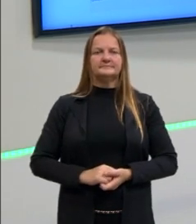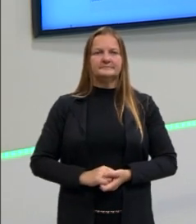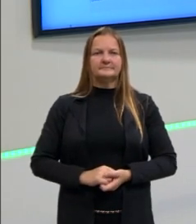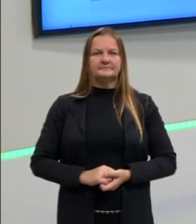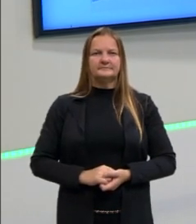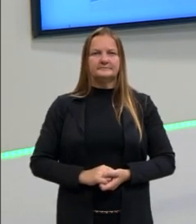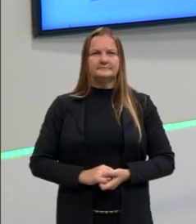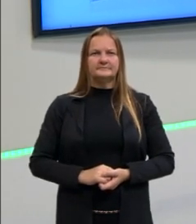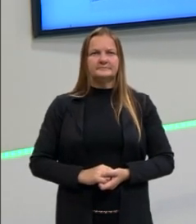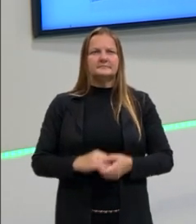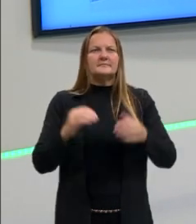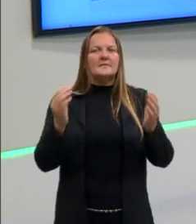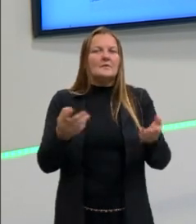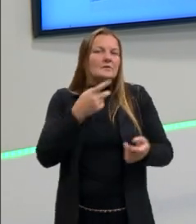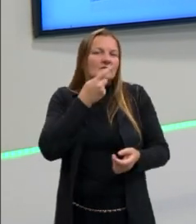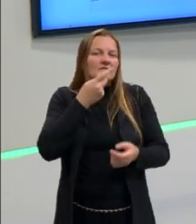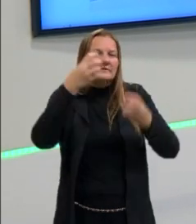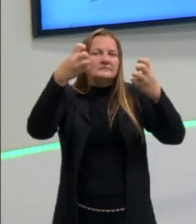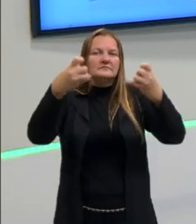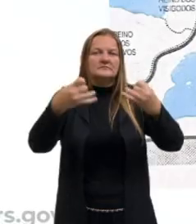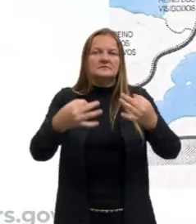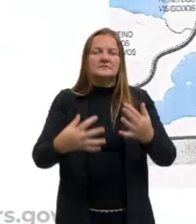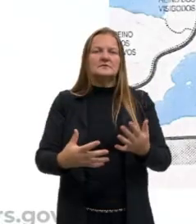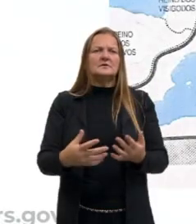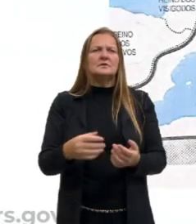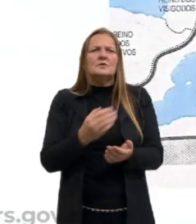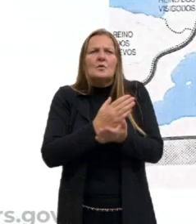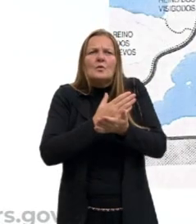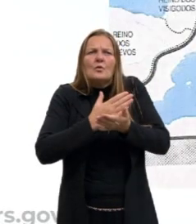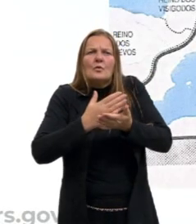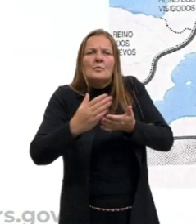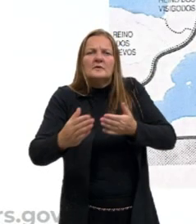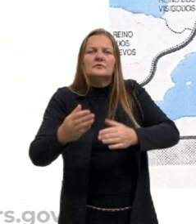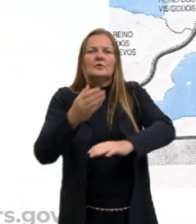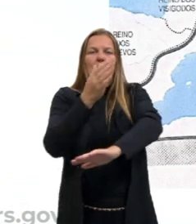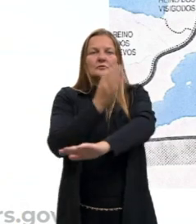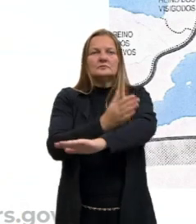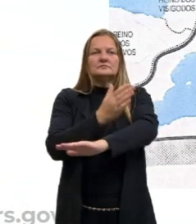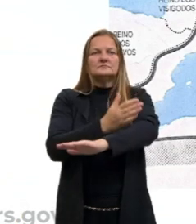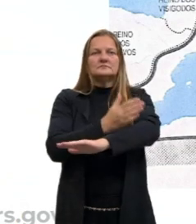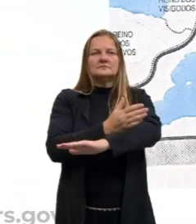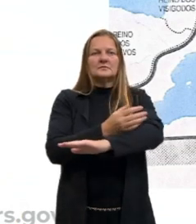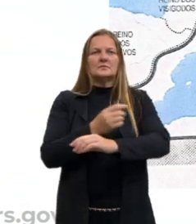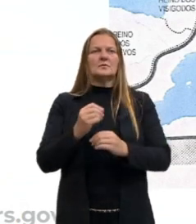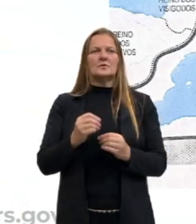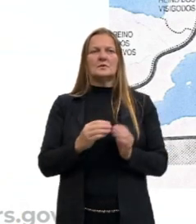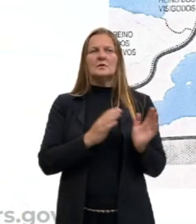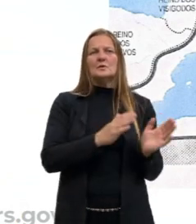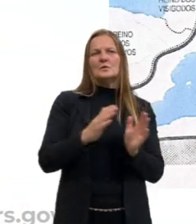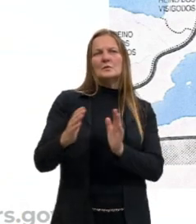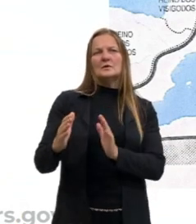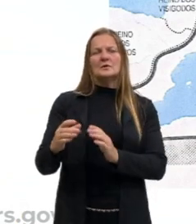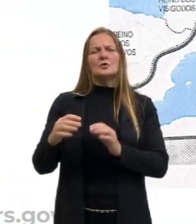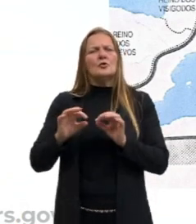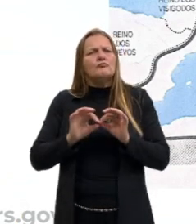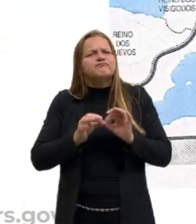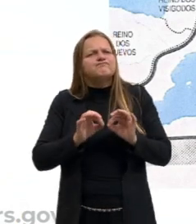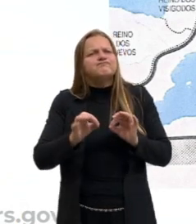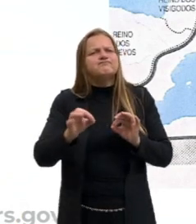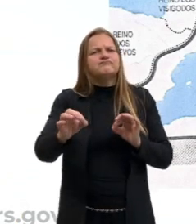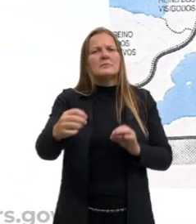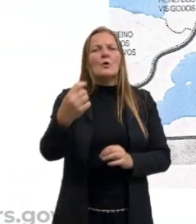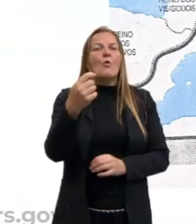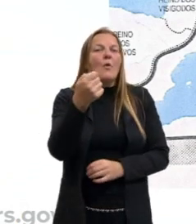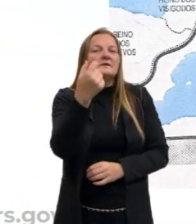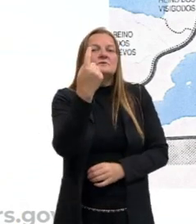E a gente vai falar um pouquinho sobre quando começou a Idade Média. E é um período muito longo, de mil